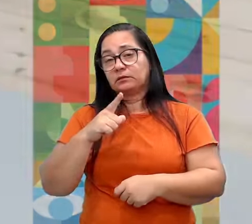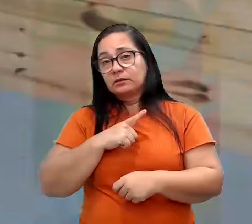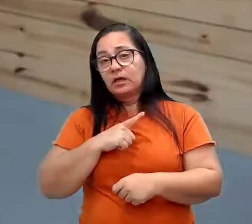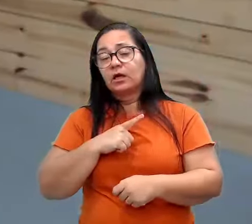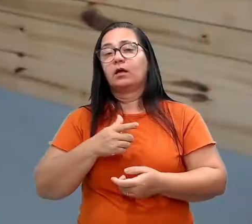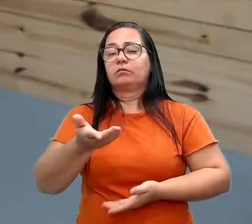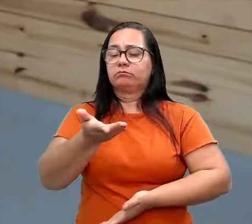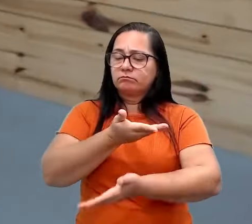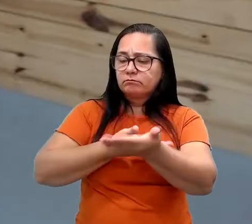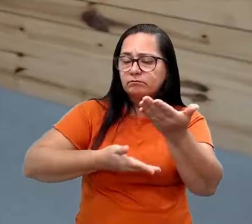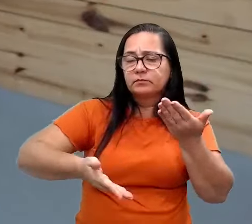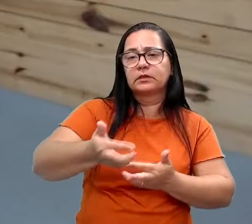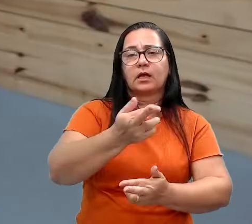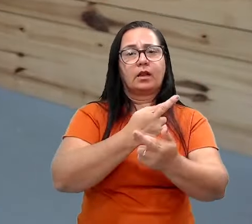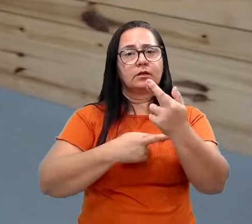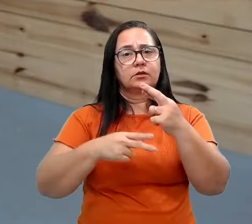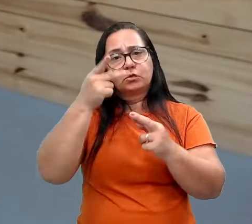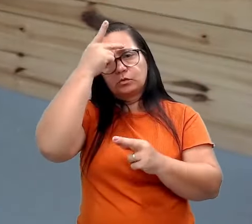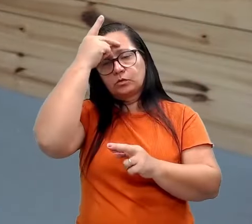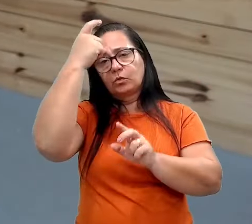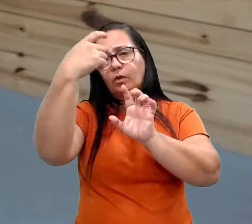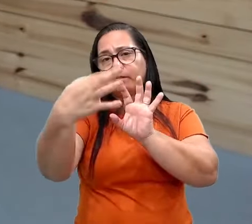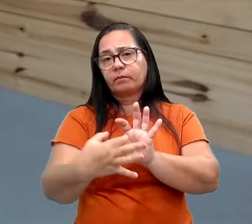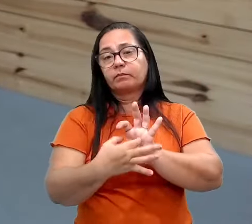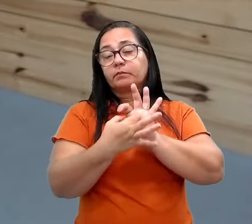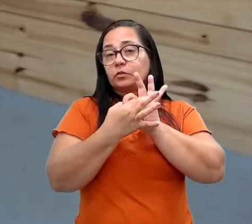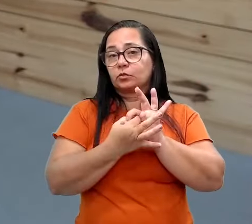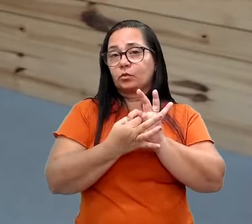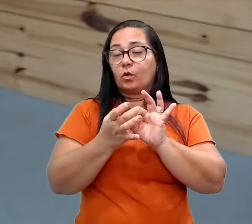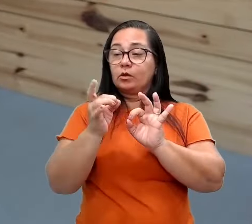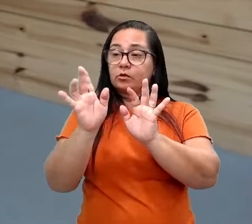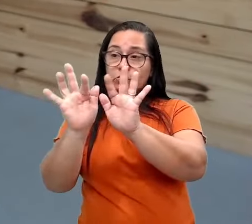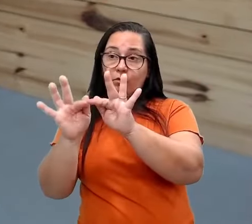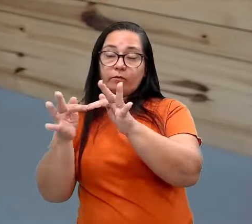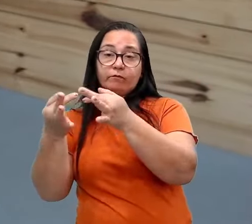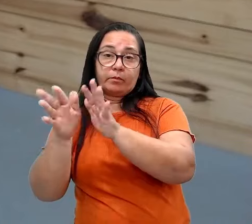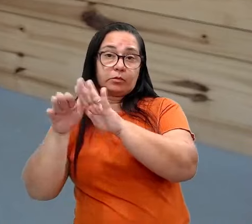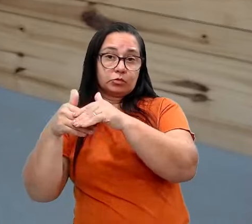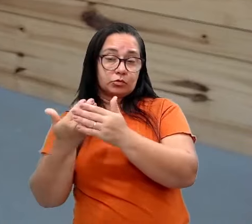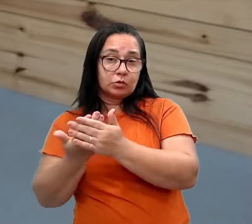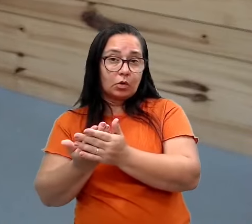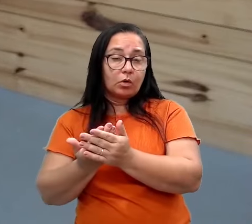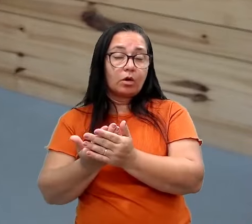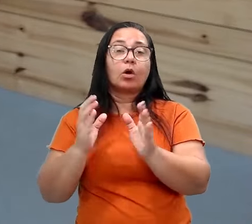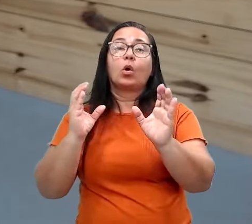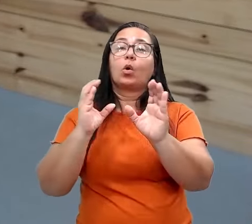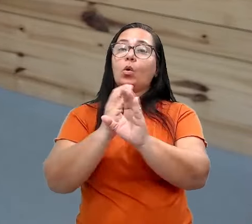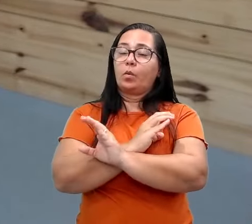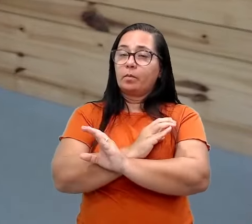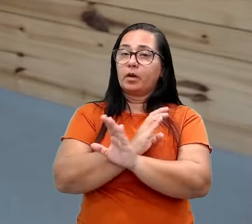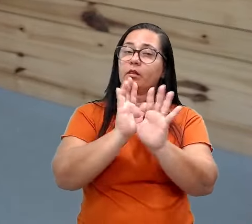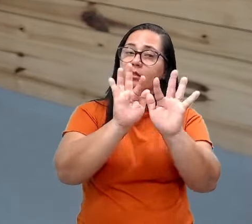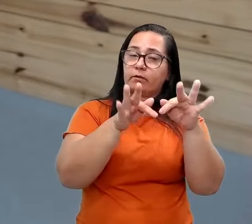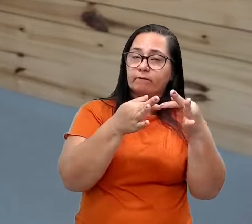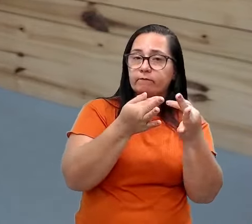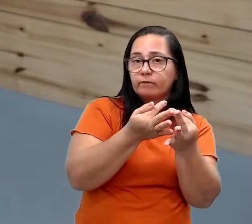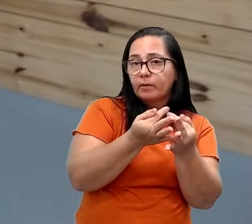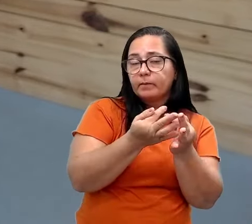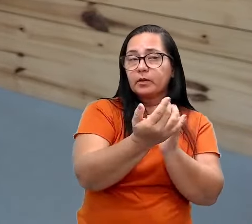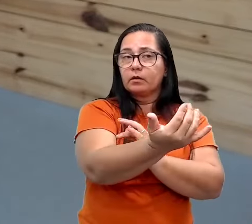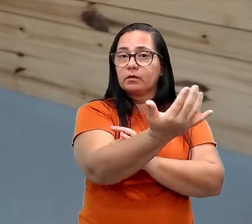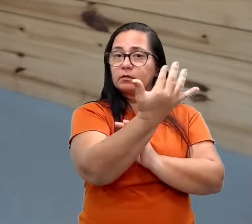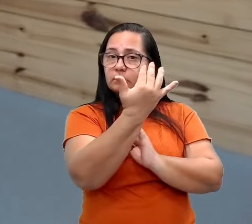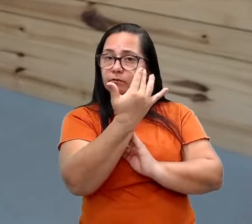cordialidade, essa relação interpessoal, não só com a família, a família escolar não forma completa, não só família que vem